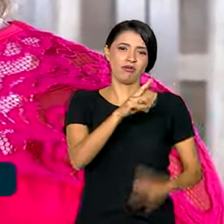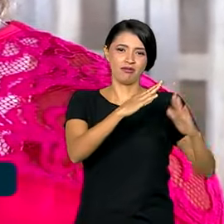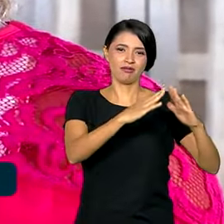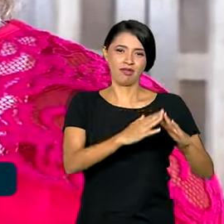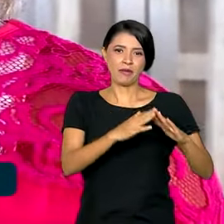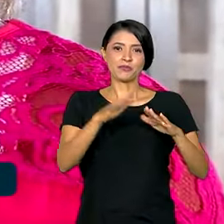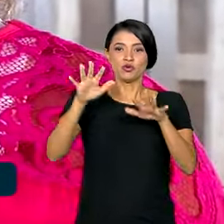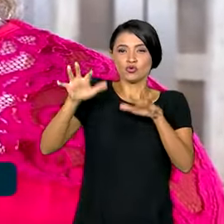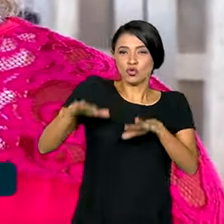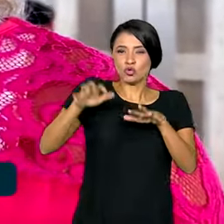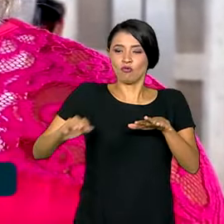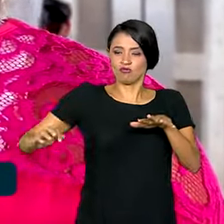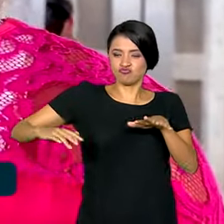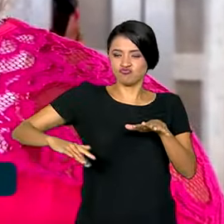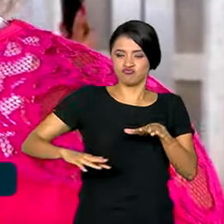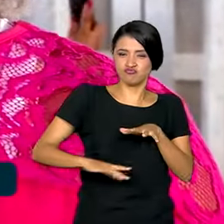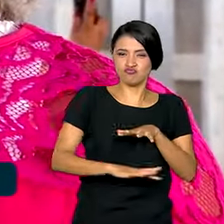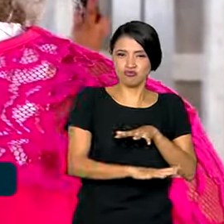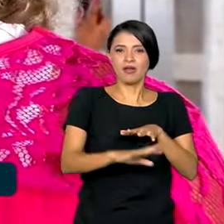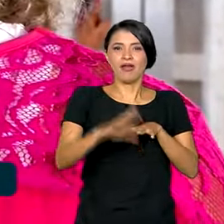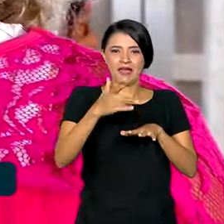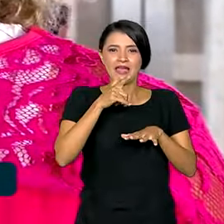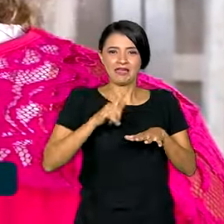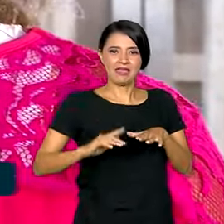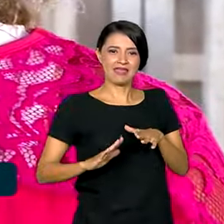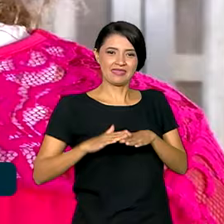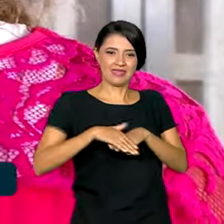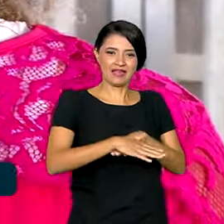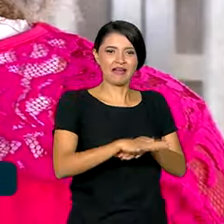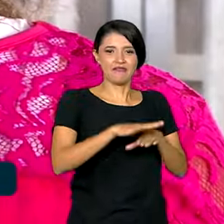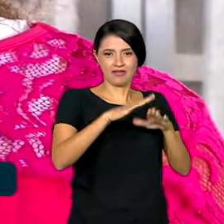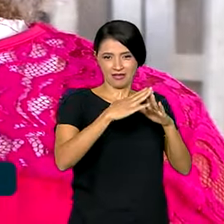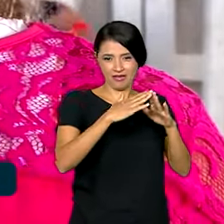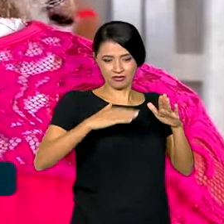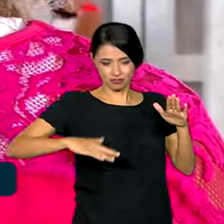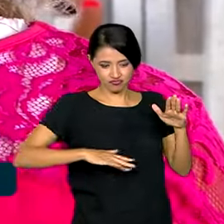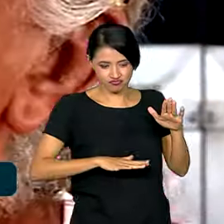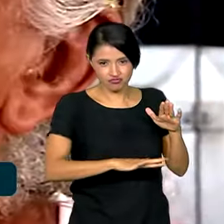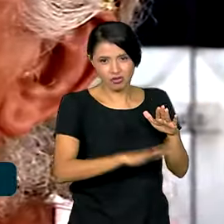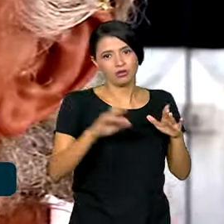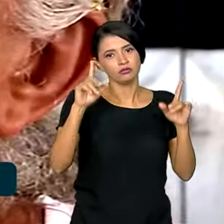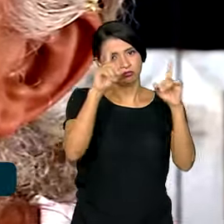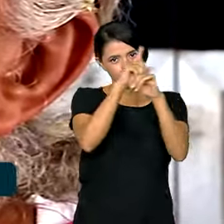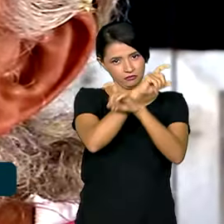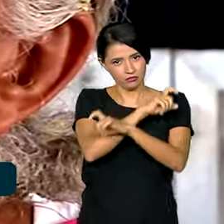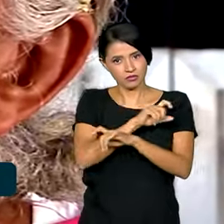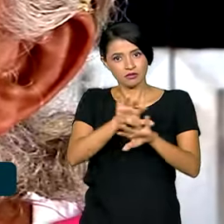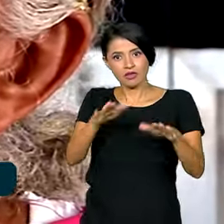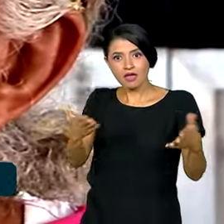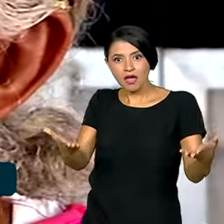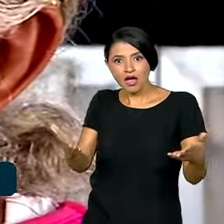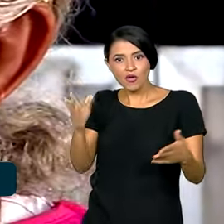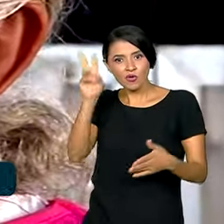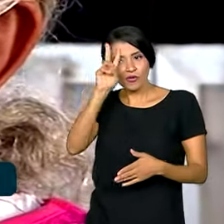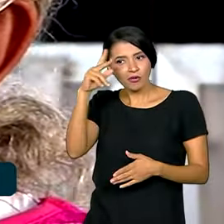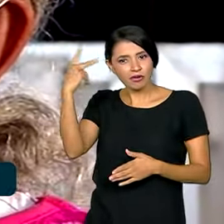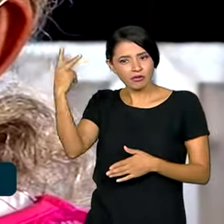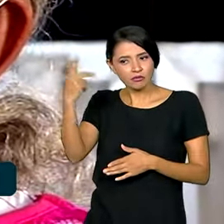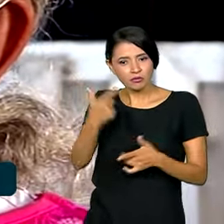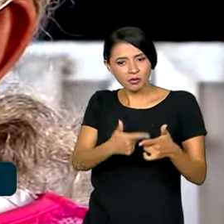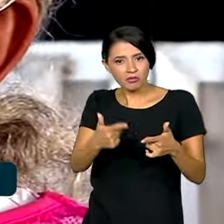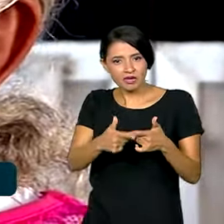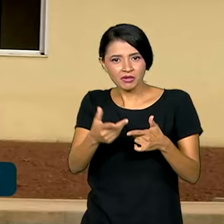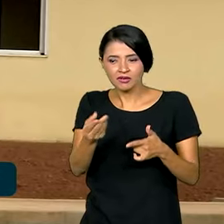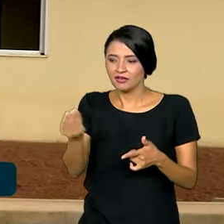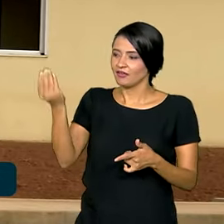desce a chuva dá a enxurrada, às vezes entrava no piso que a gente fizemos, né? Aí era difícil. Agora a história de problemas vai ficar